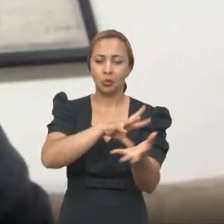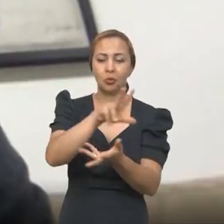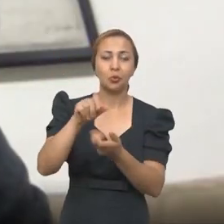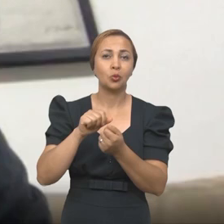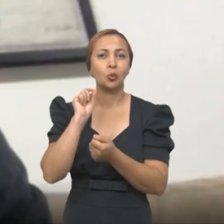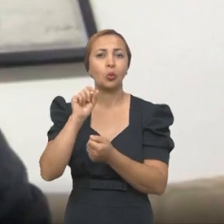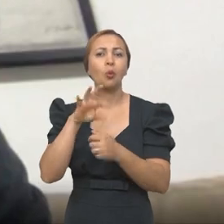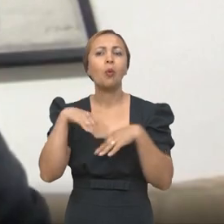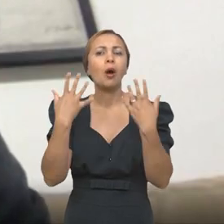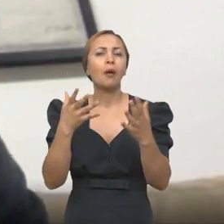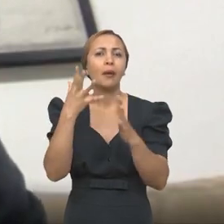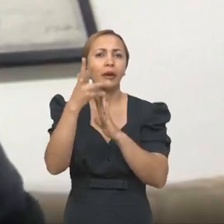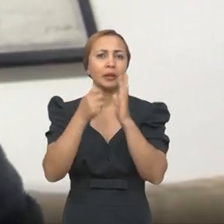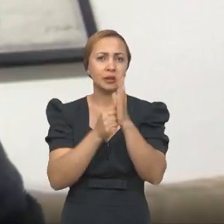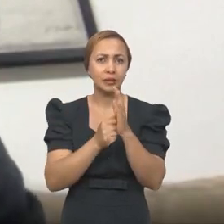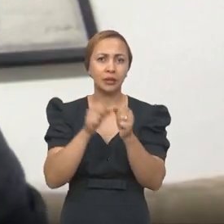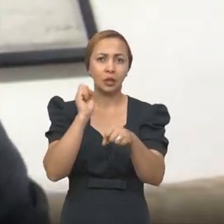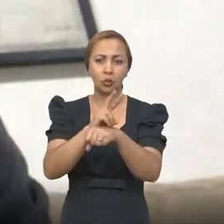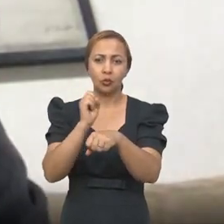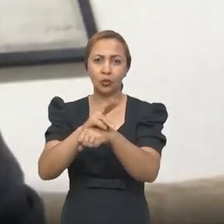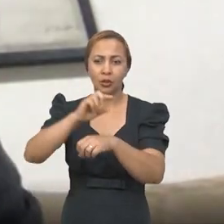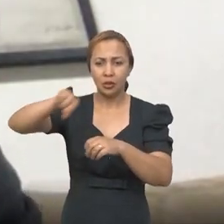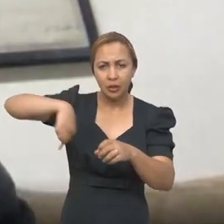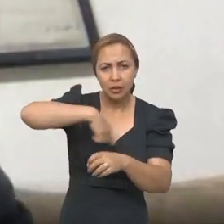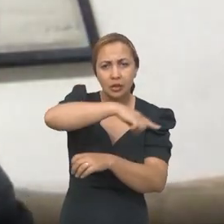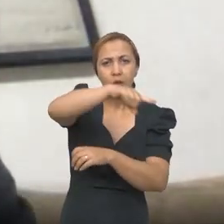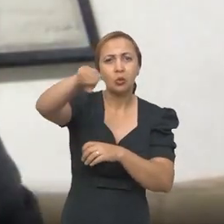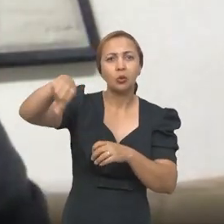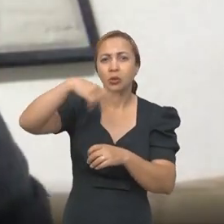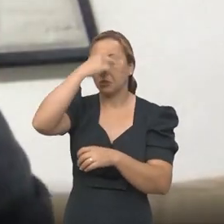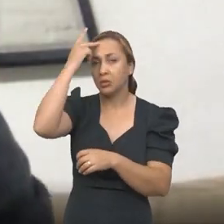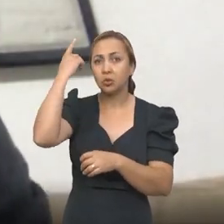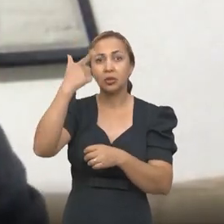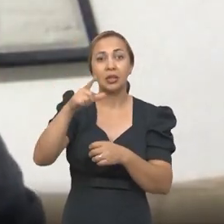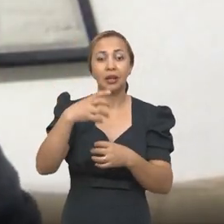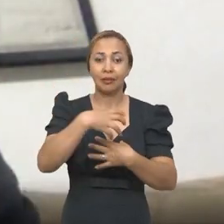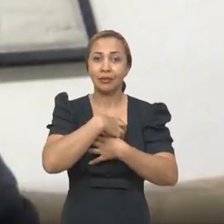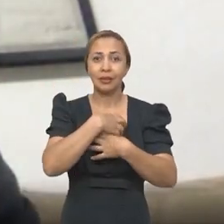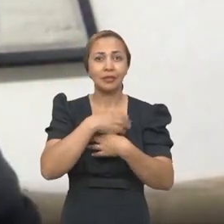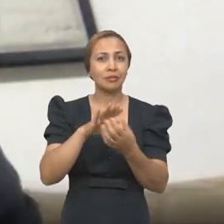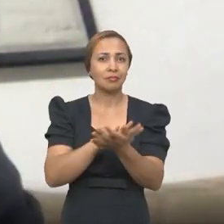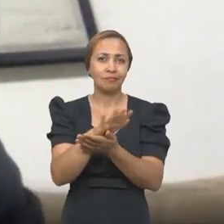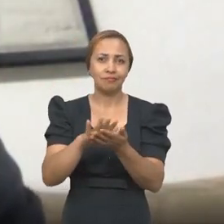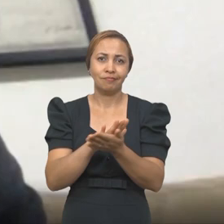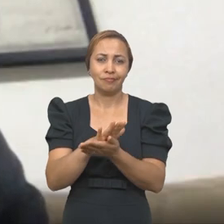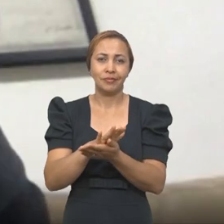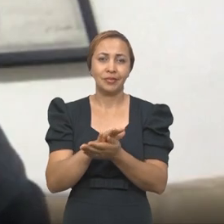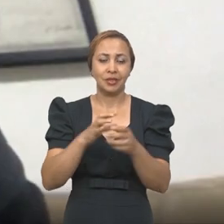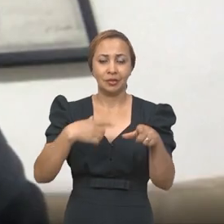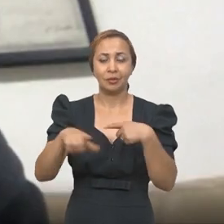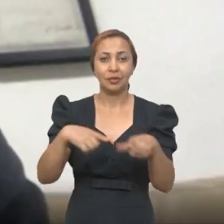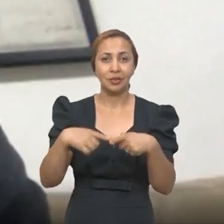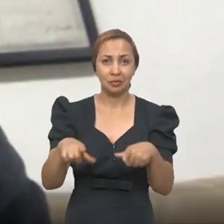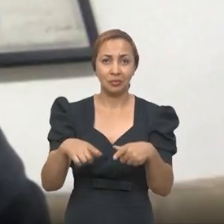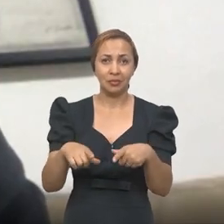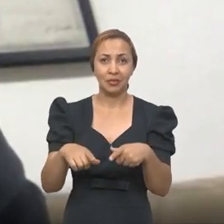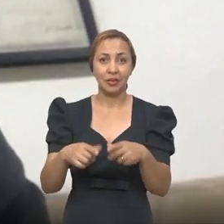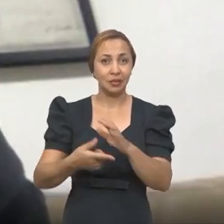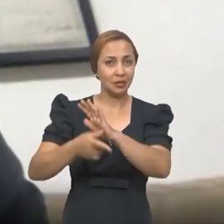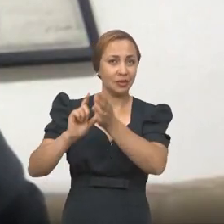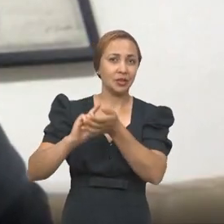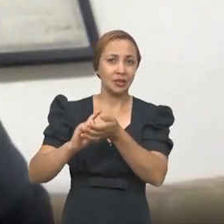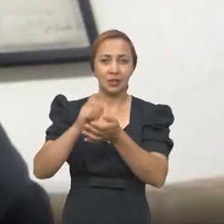qual a característica do vírus que circula nos indivíduos assintomáticos. Os trabalhos